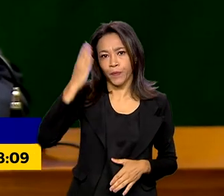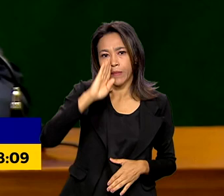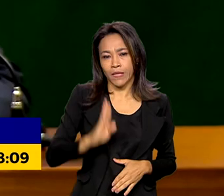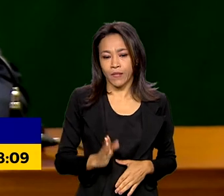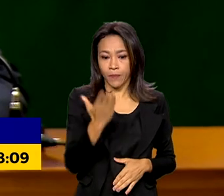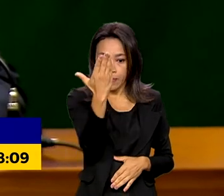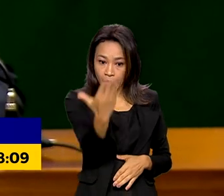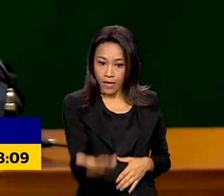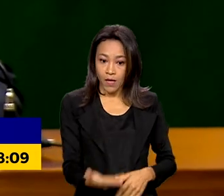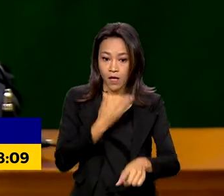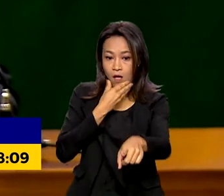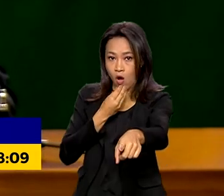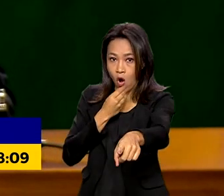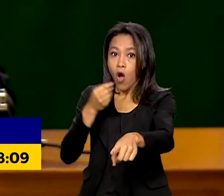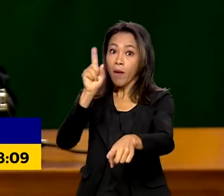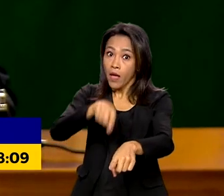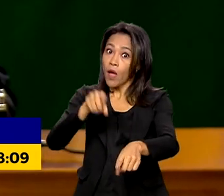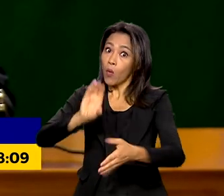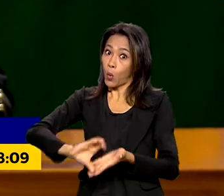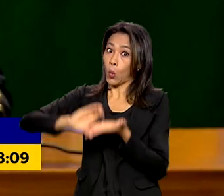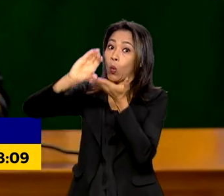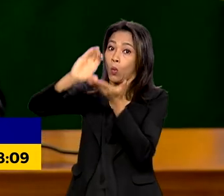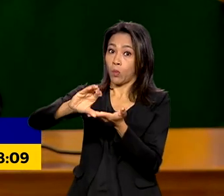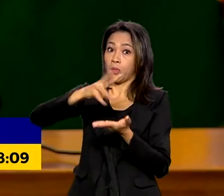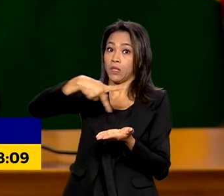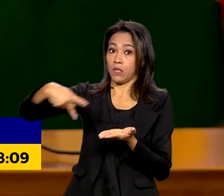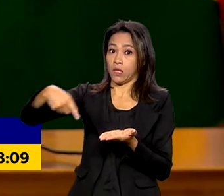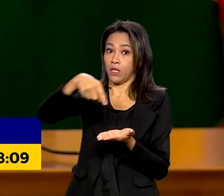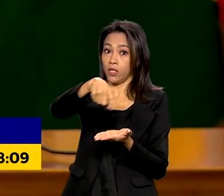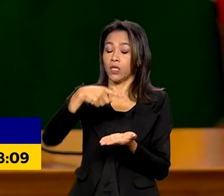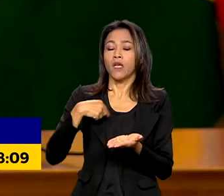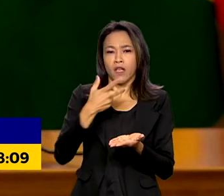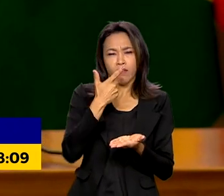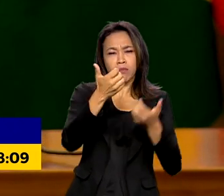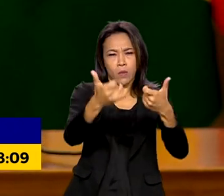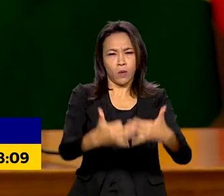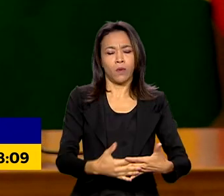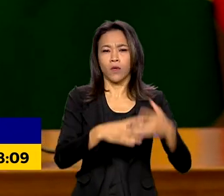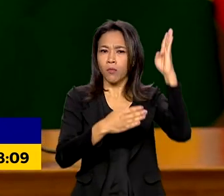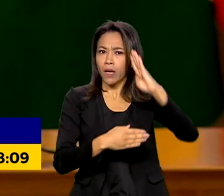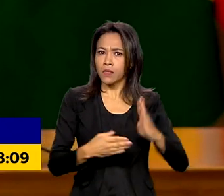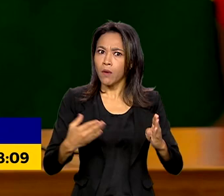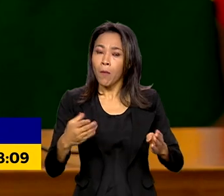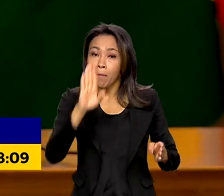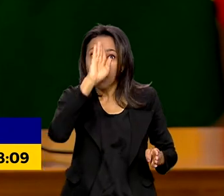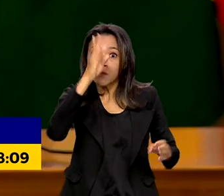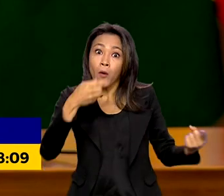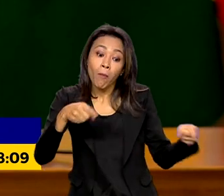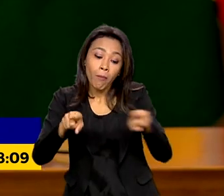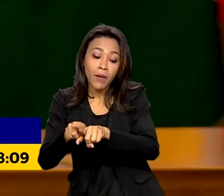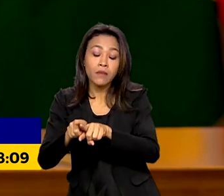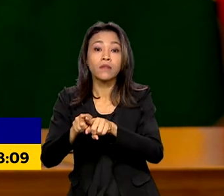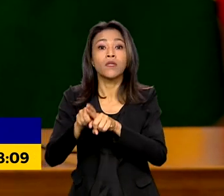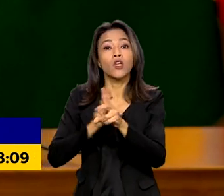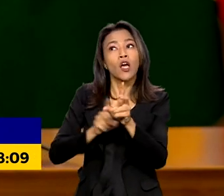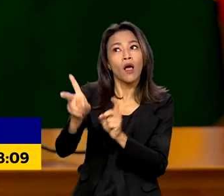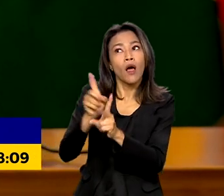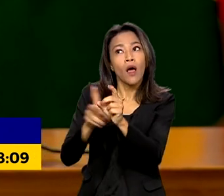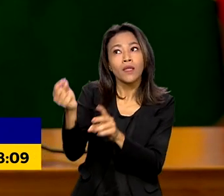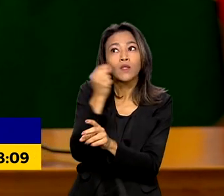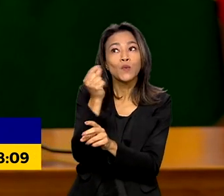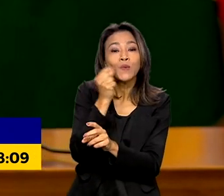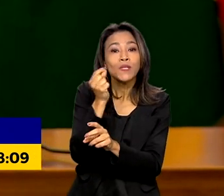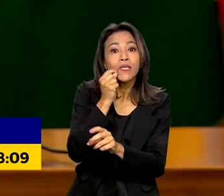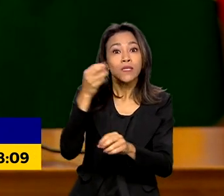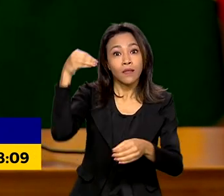federal da Confederação Suíça destacou que o Brasil é o principal parceiro comercial da Suíça na América Latina e falou do